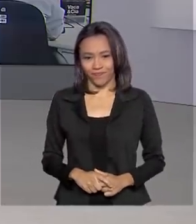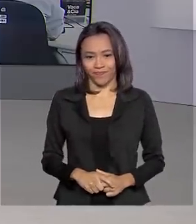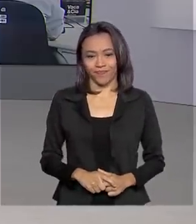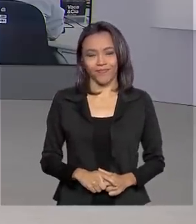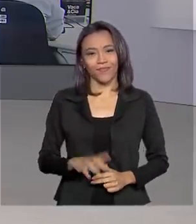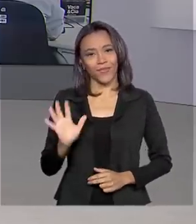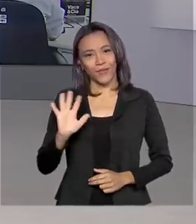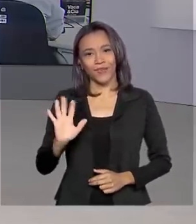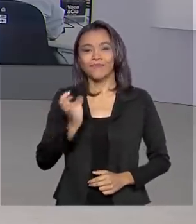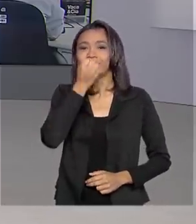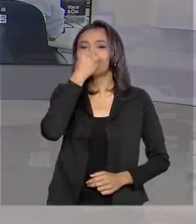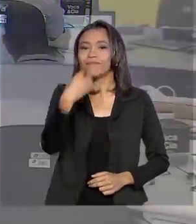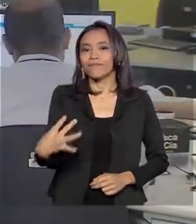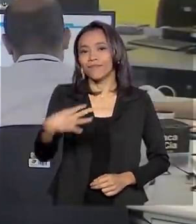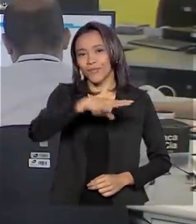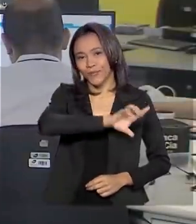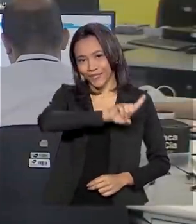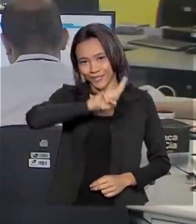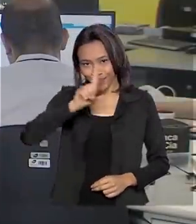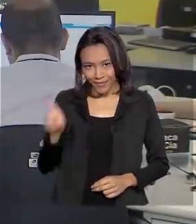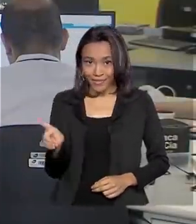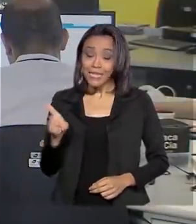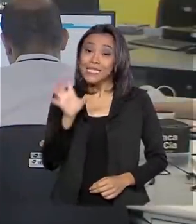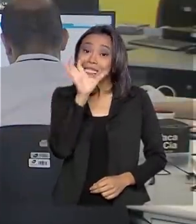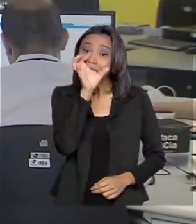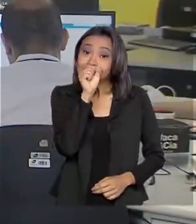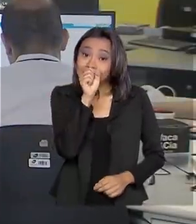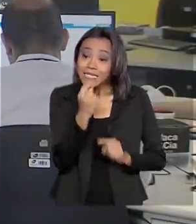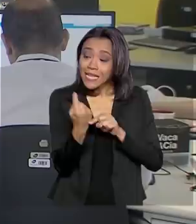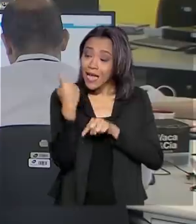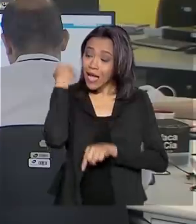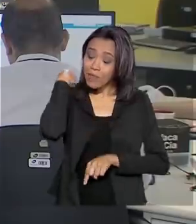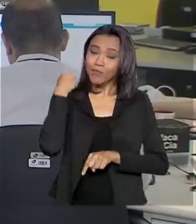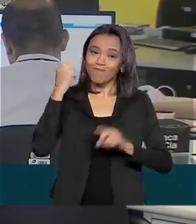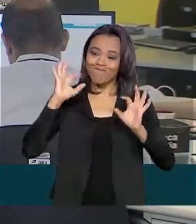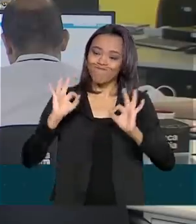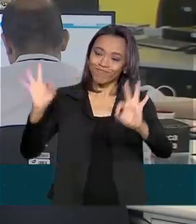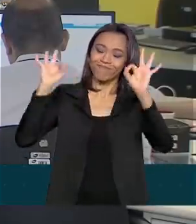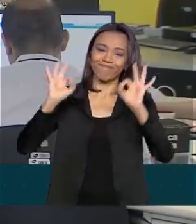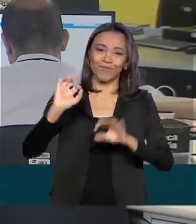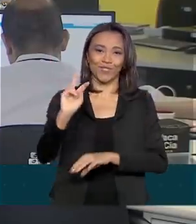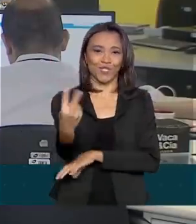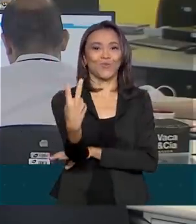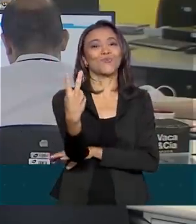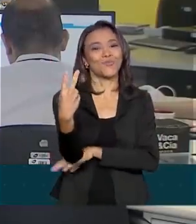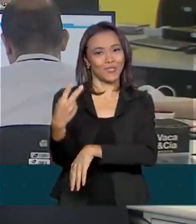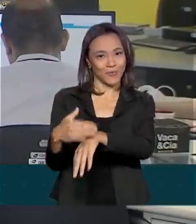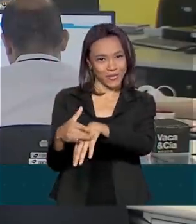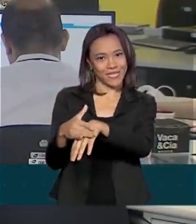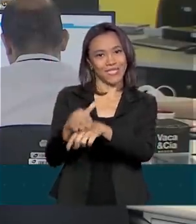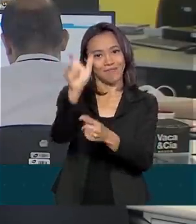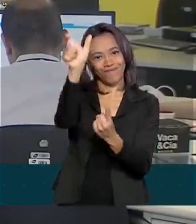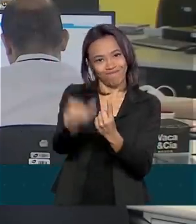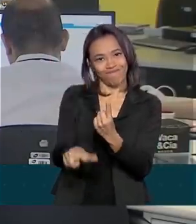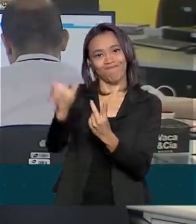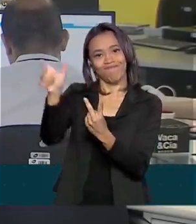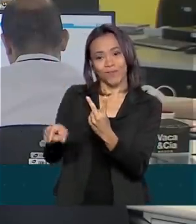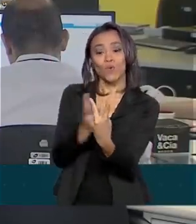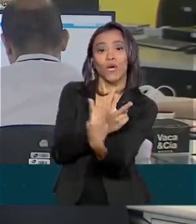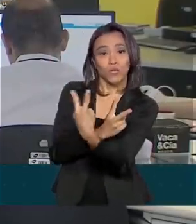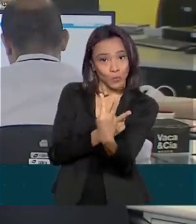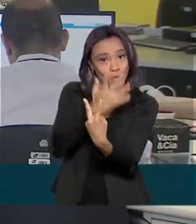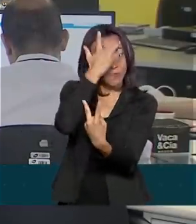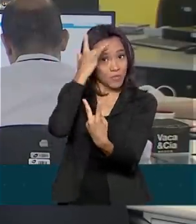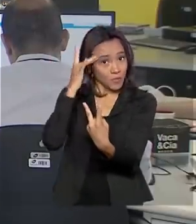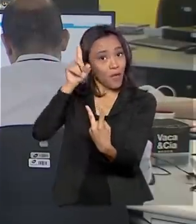Olá Renata, bom dia. No sábado, o Brasil confirmou o segundo caso da doença. O paciente infectado também é de São Paulo e